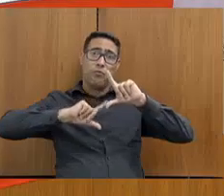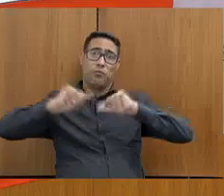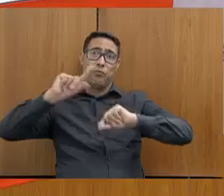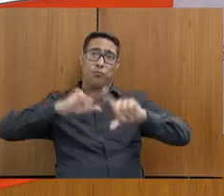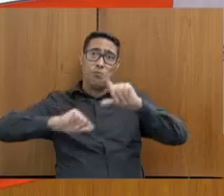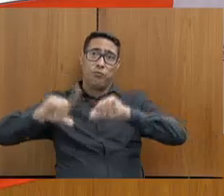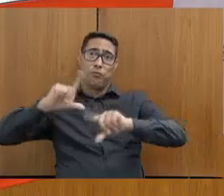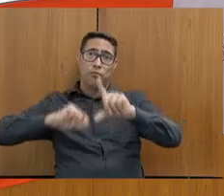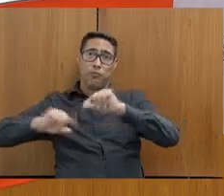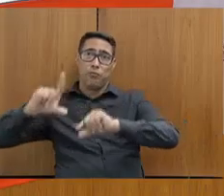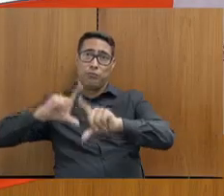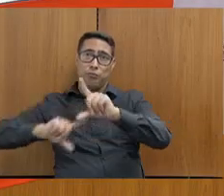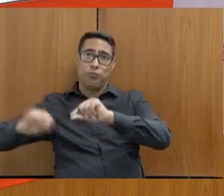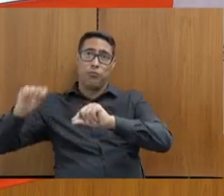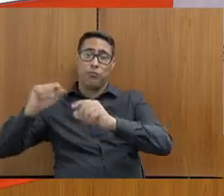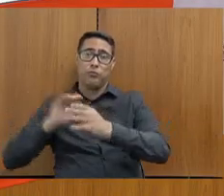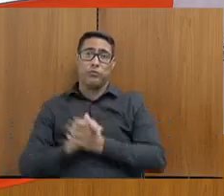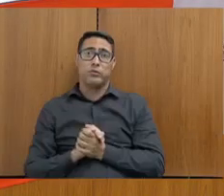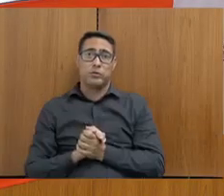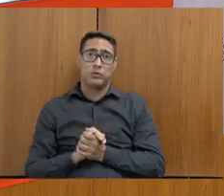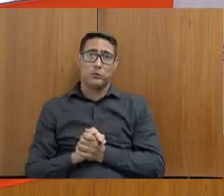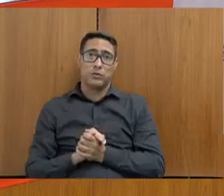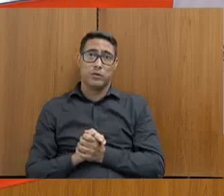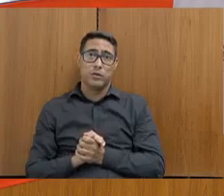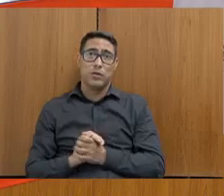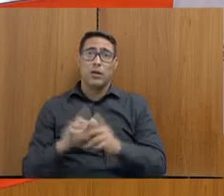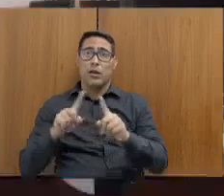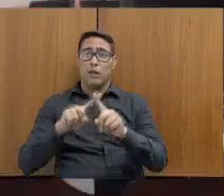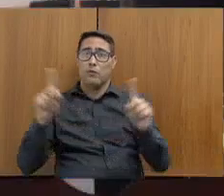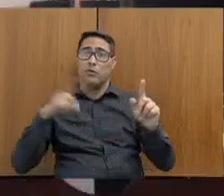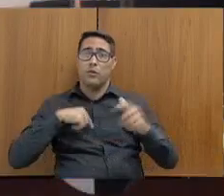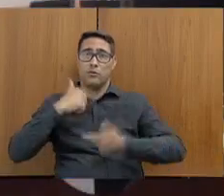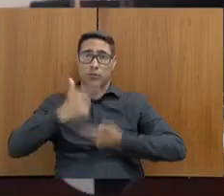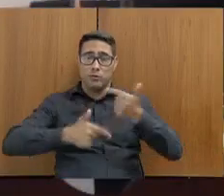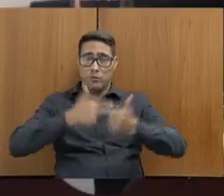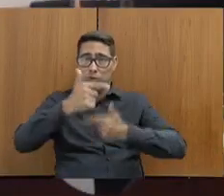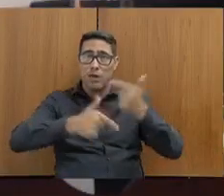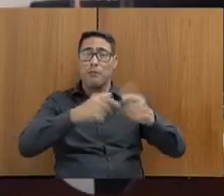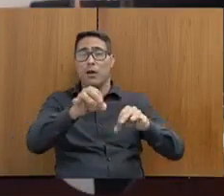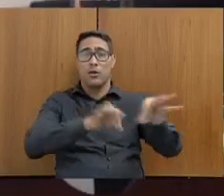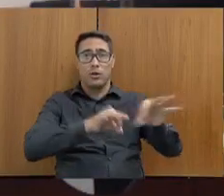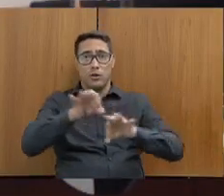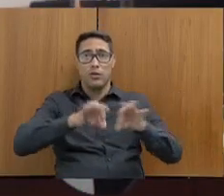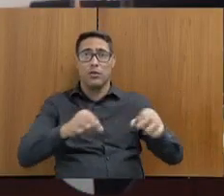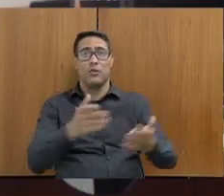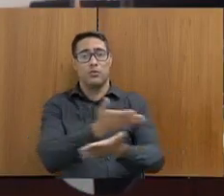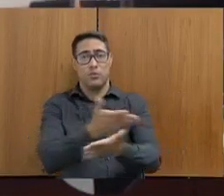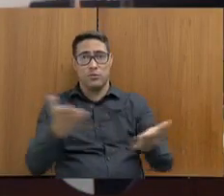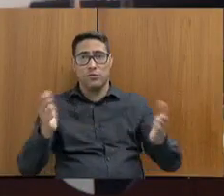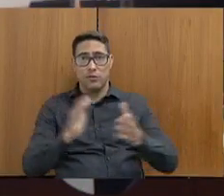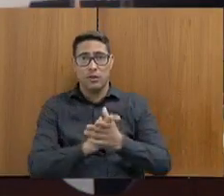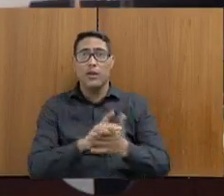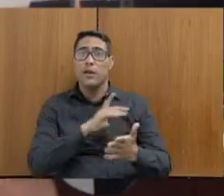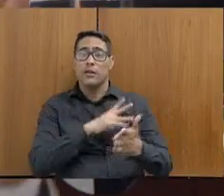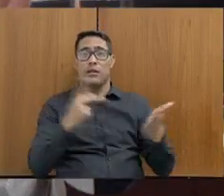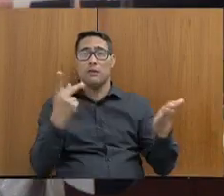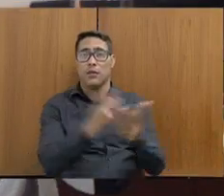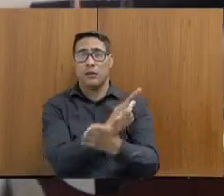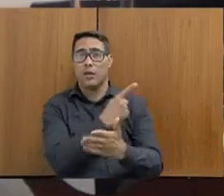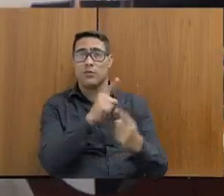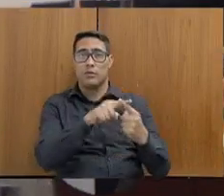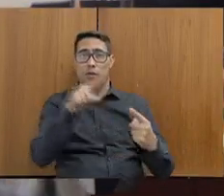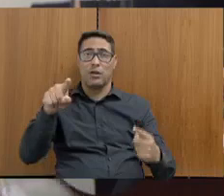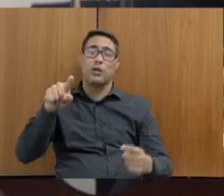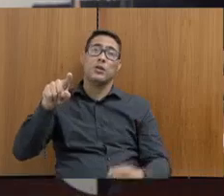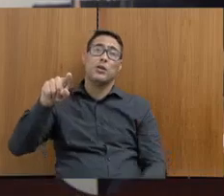minuto, nós temos que abrir outra audiência, senão... em função do trabalho organizado de vocês. Teve um caso que eu me lembro de São Sebastião